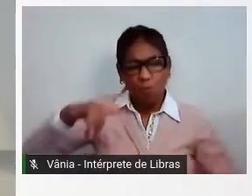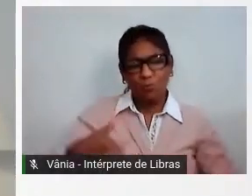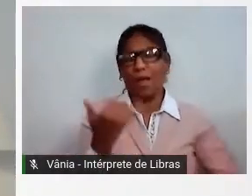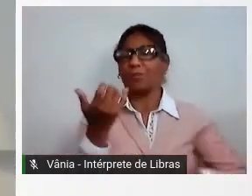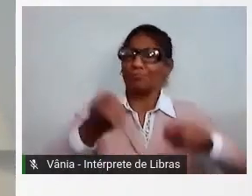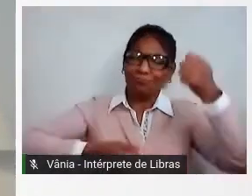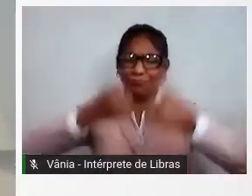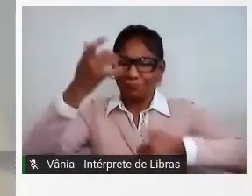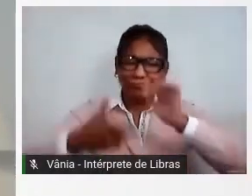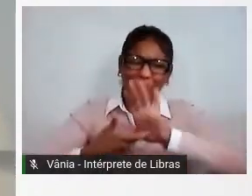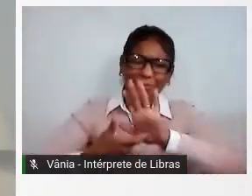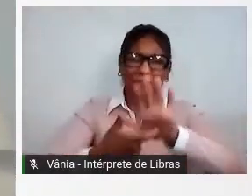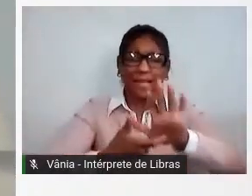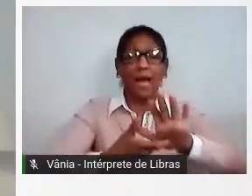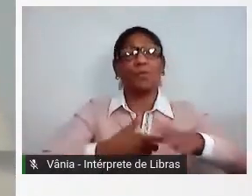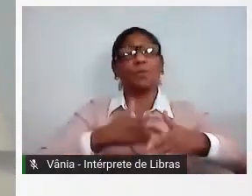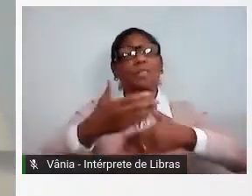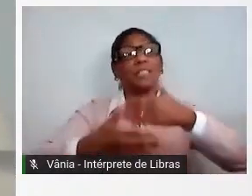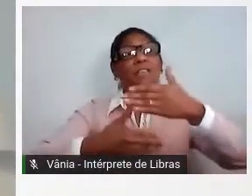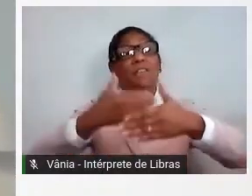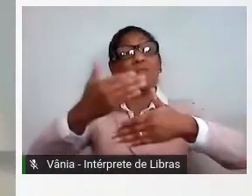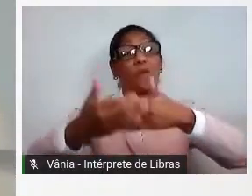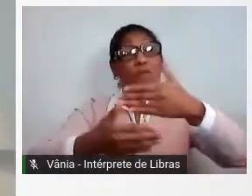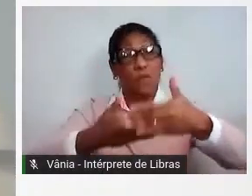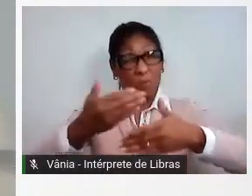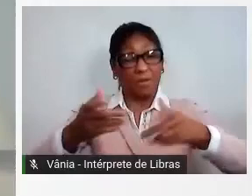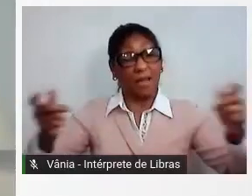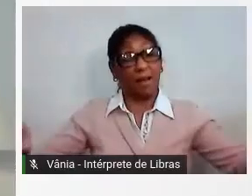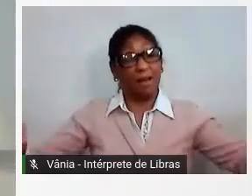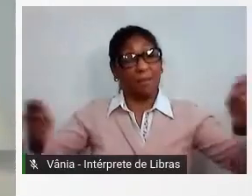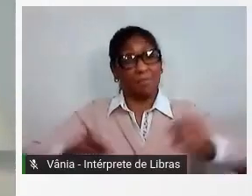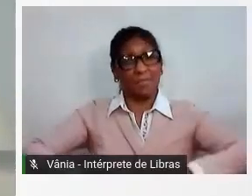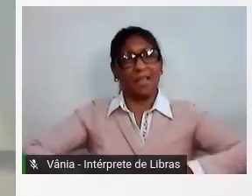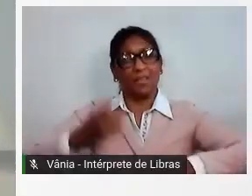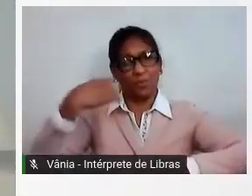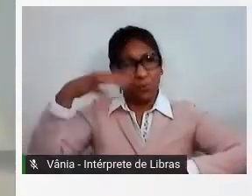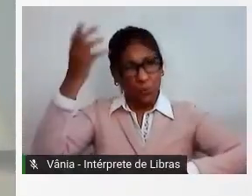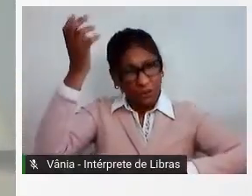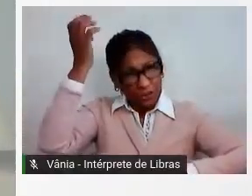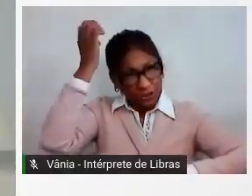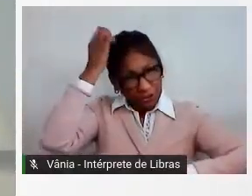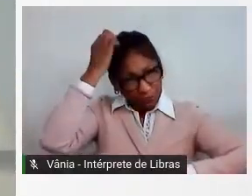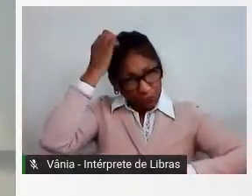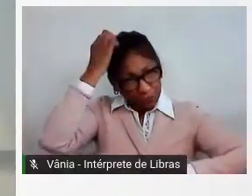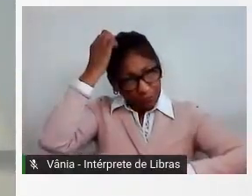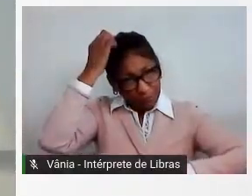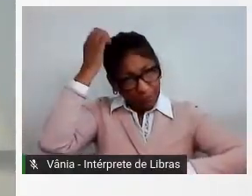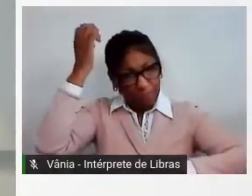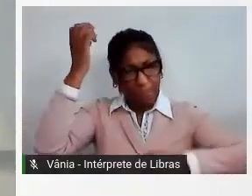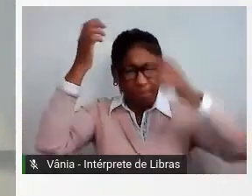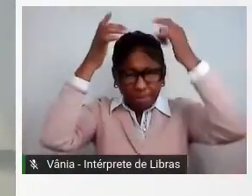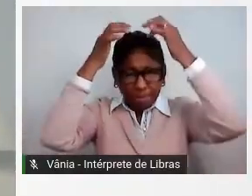que o desenvolvimento da sua capacidade cognitiva, dos seus